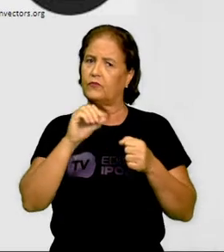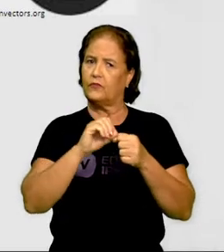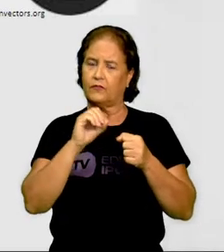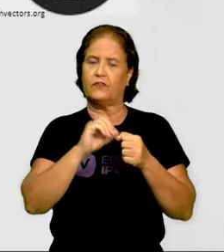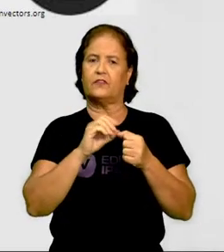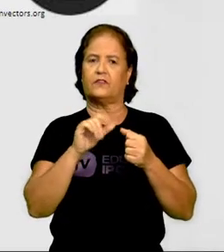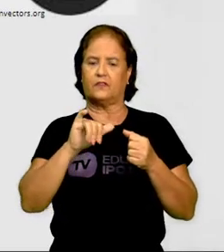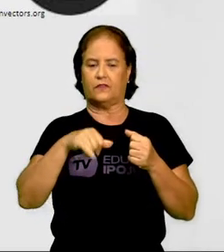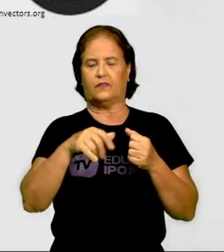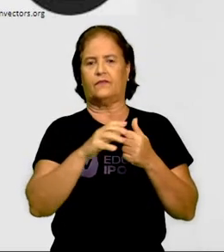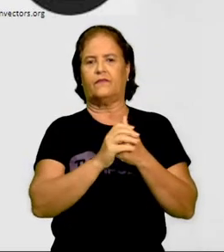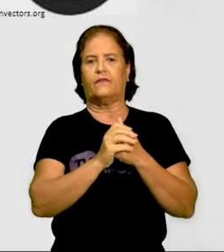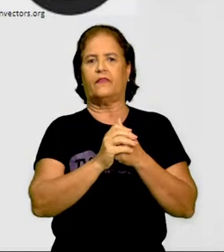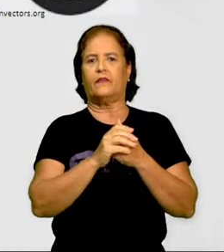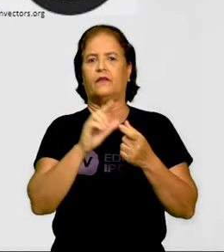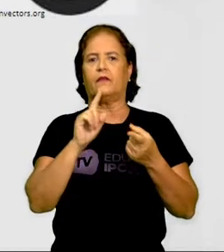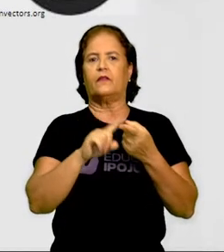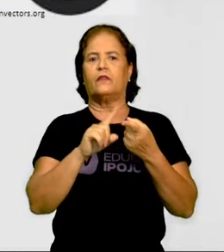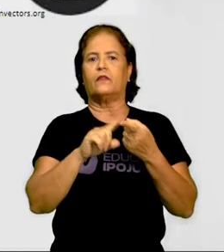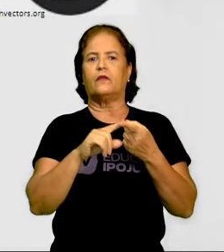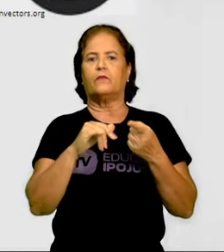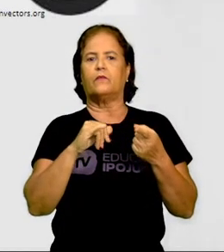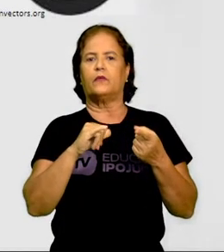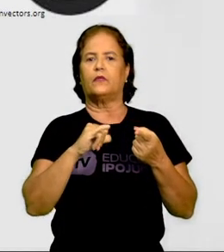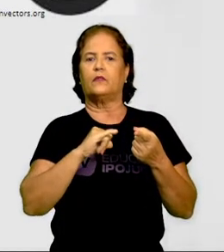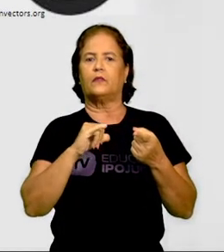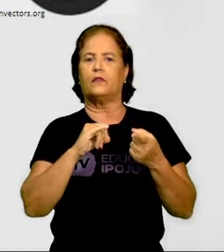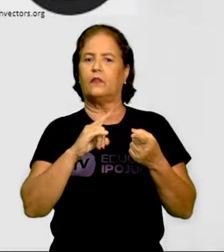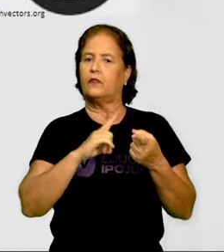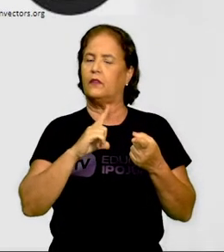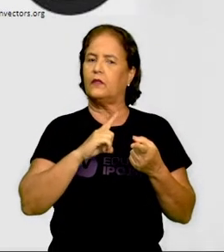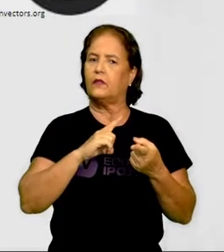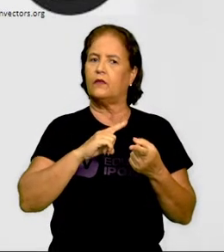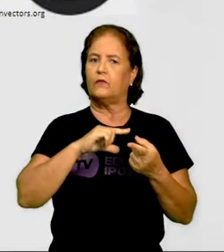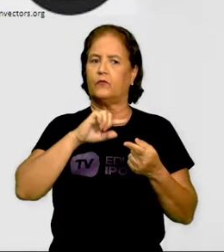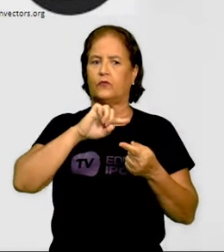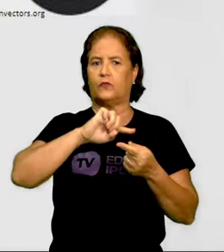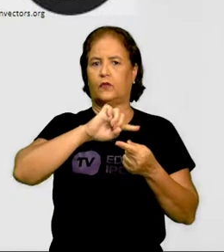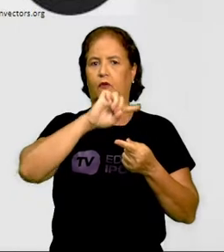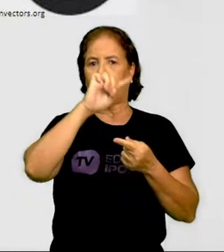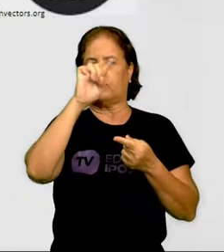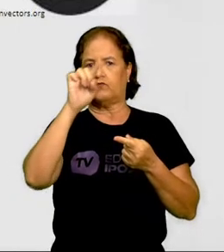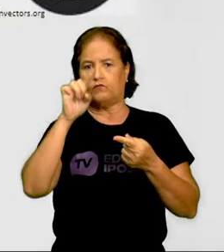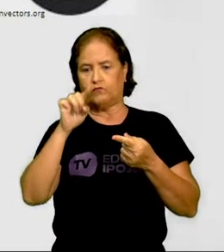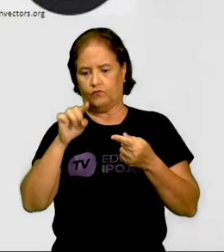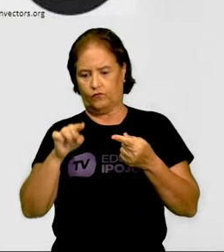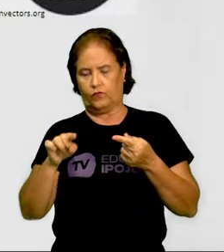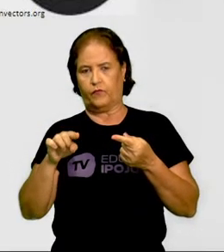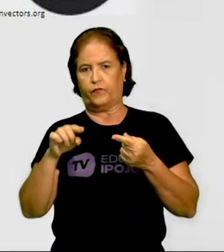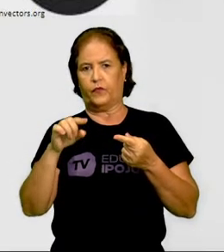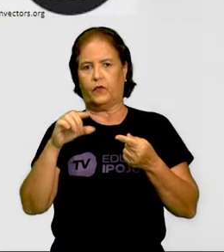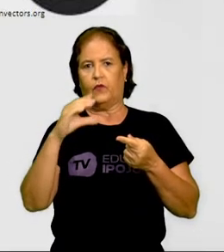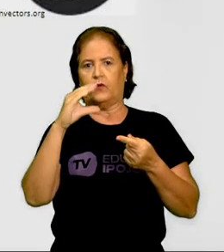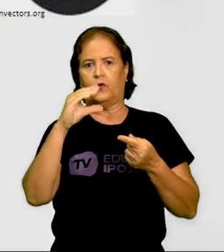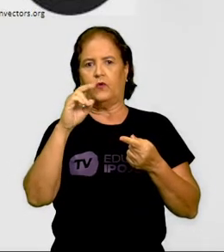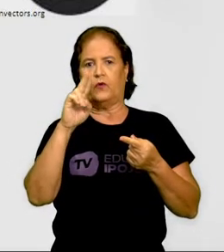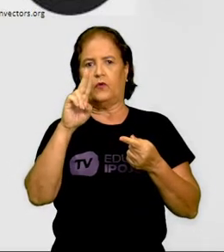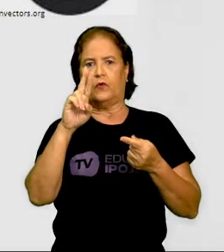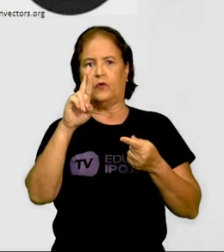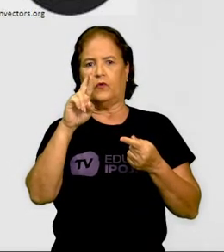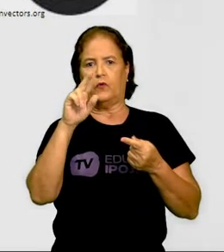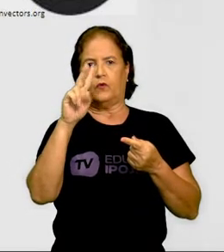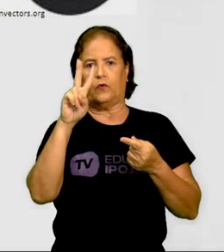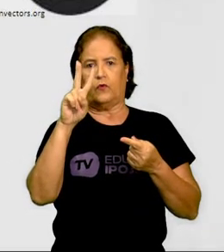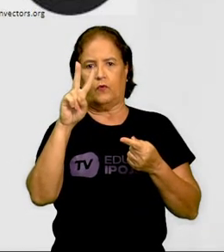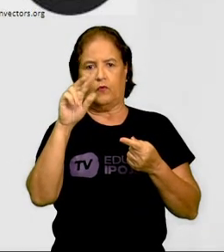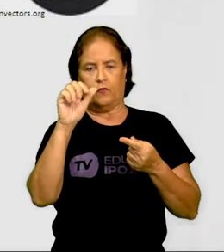Temos também, ó, a linha curva. Vê que legal, crianças, né, as linhas curvas. Temos aqui, nessa